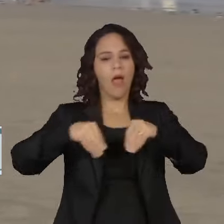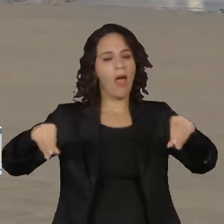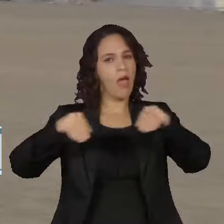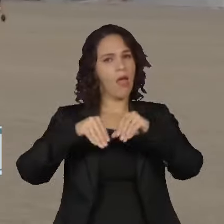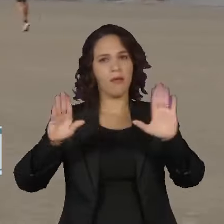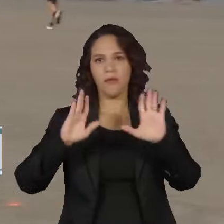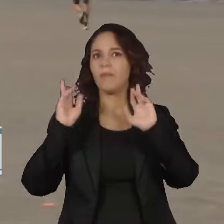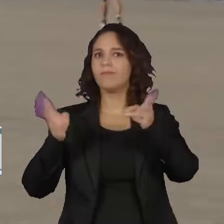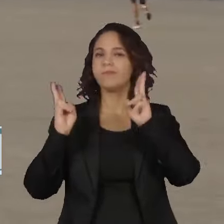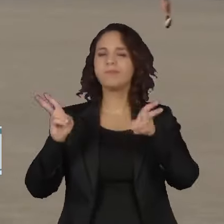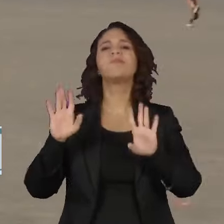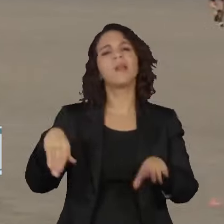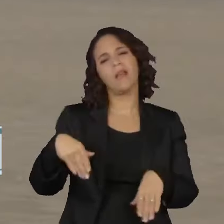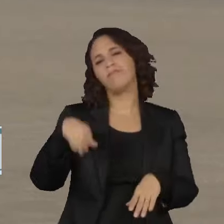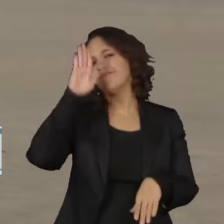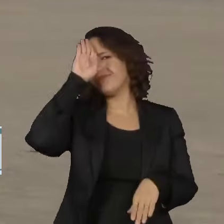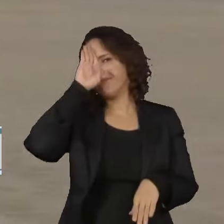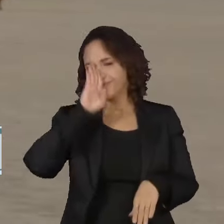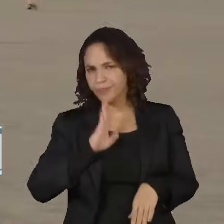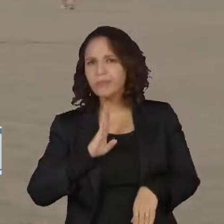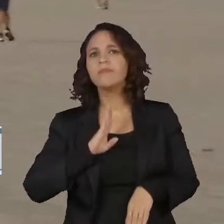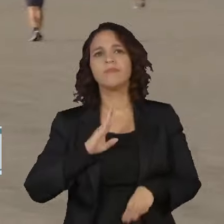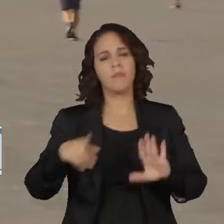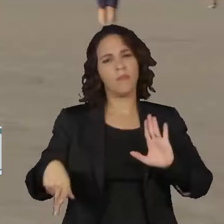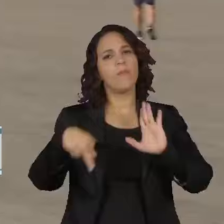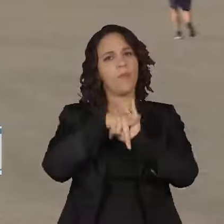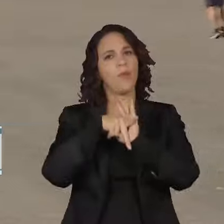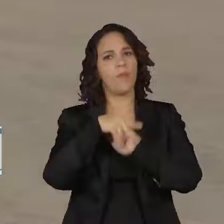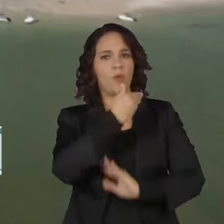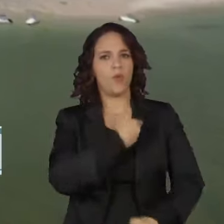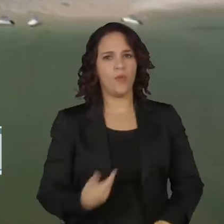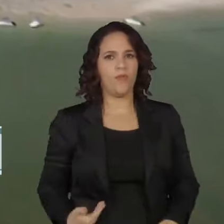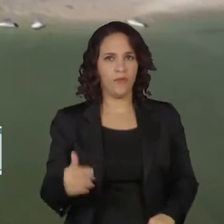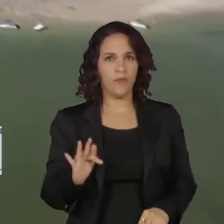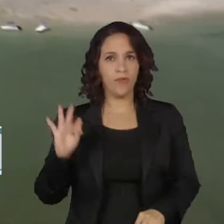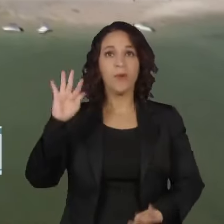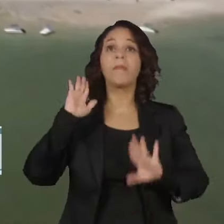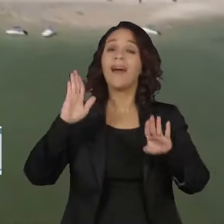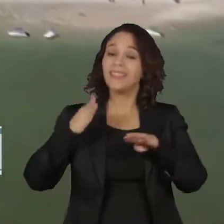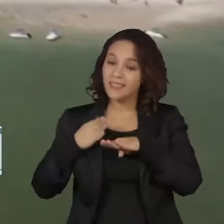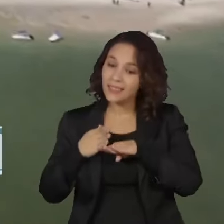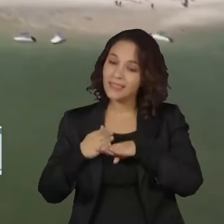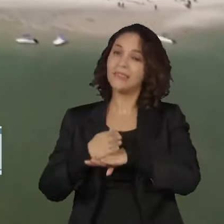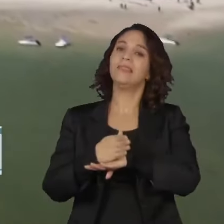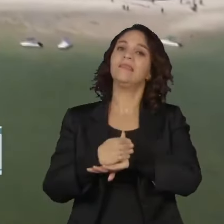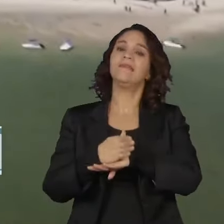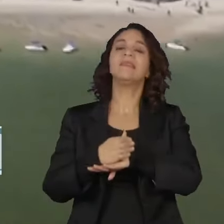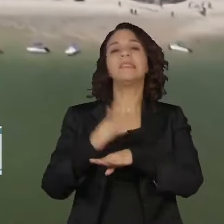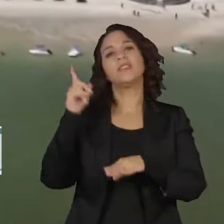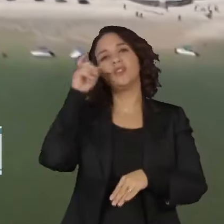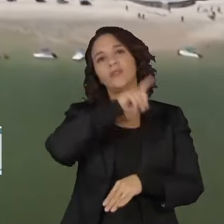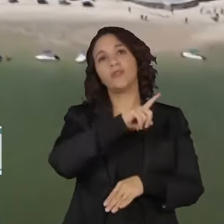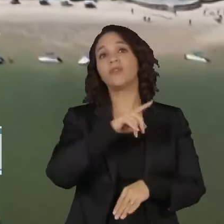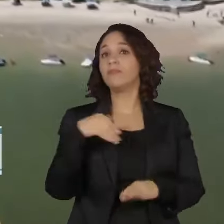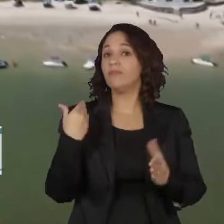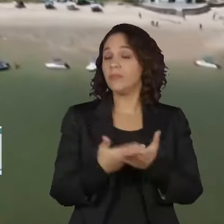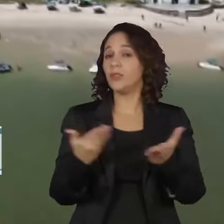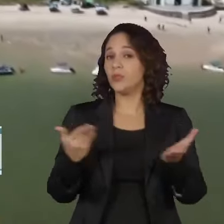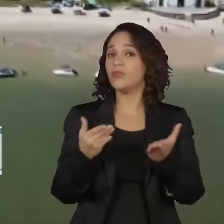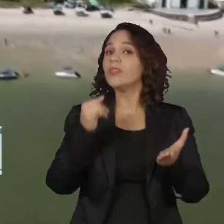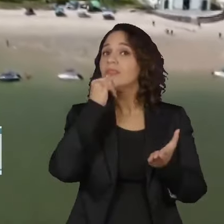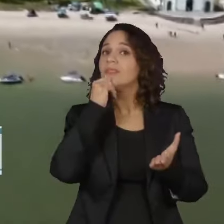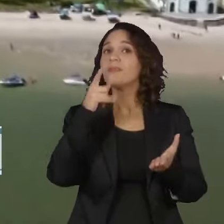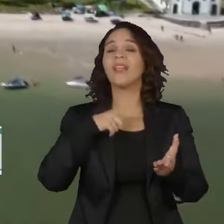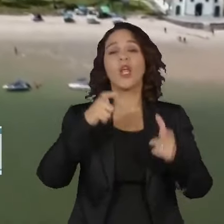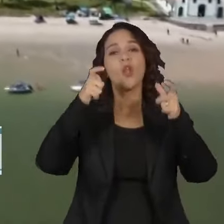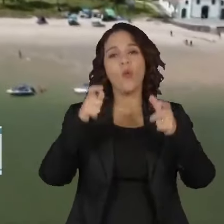que ainda será pública, pertencente à União. Mas o acesso pode ser dificultado, como já acontece hoje nas praias com